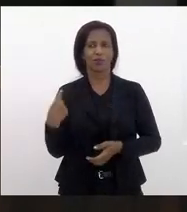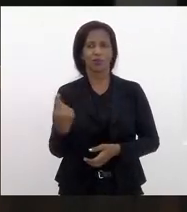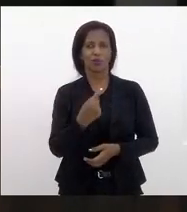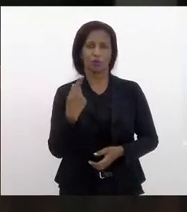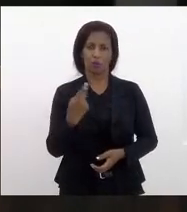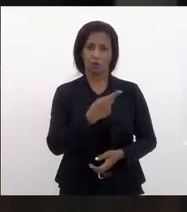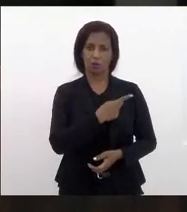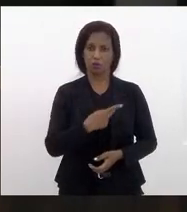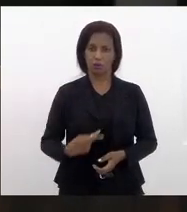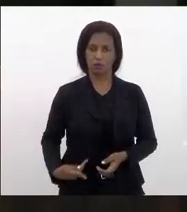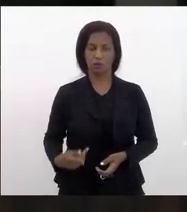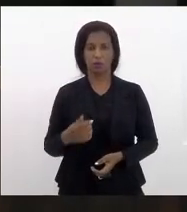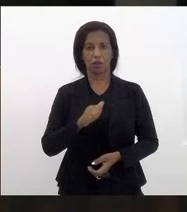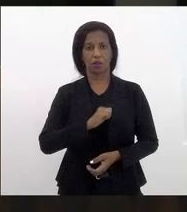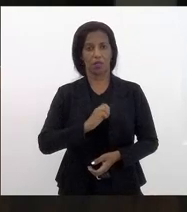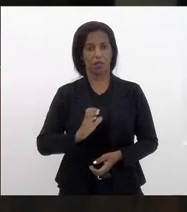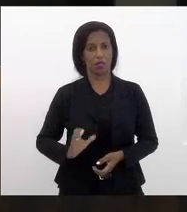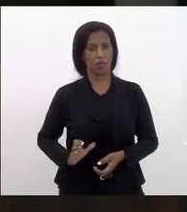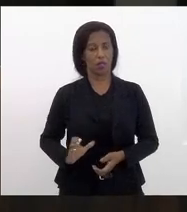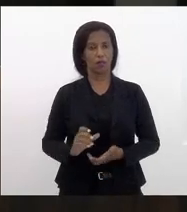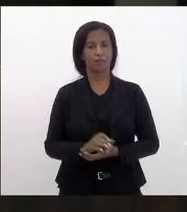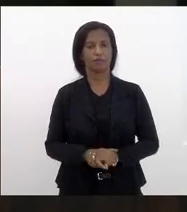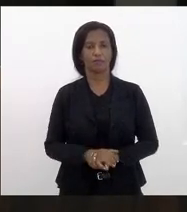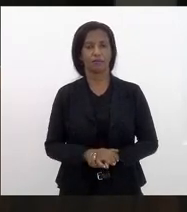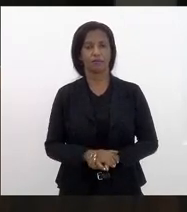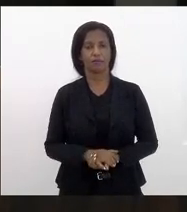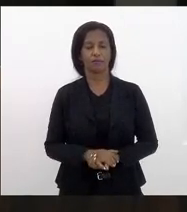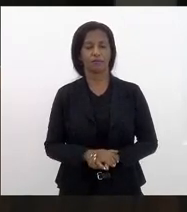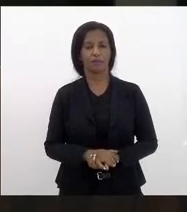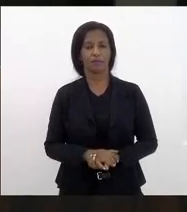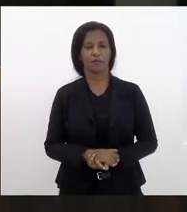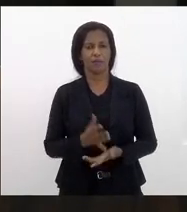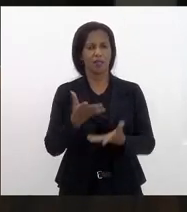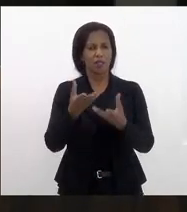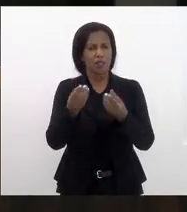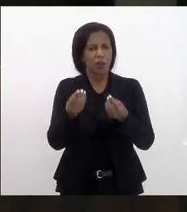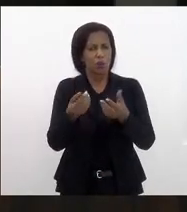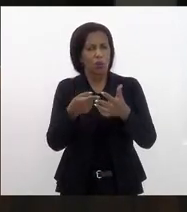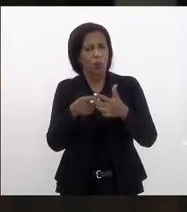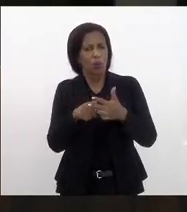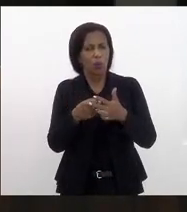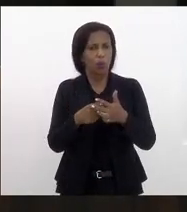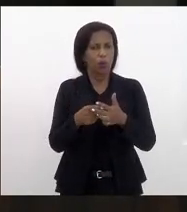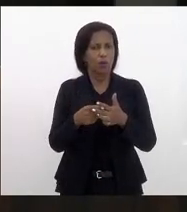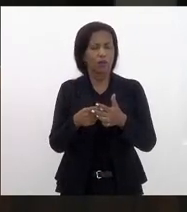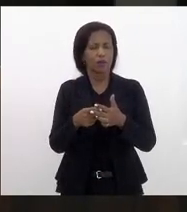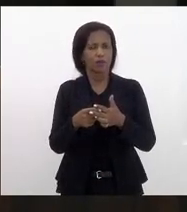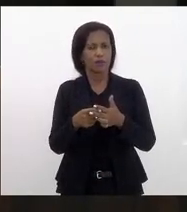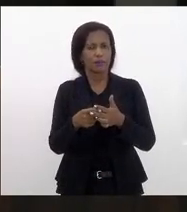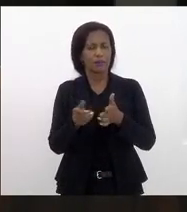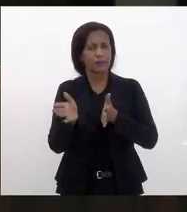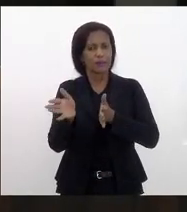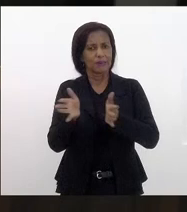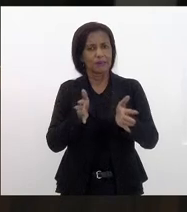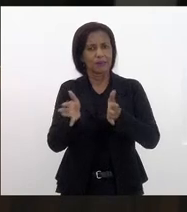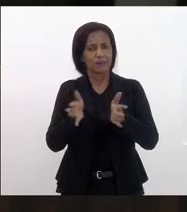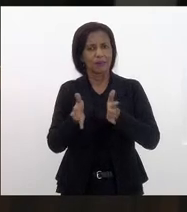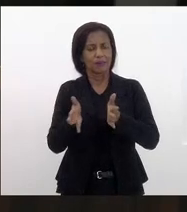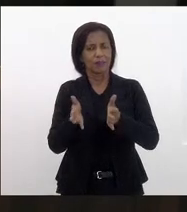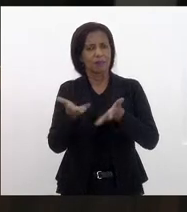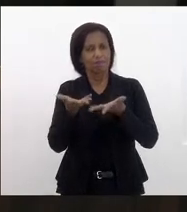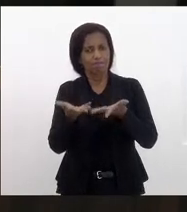presidente, deputado André Siciliano, que com muita correção dividiu e